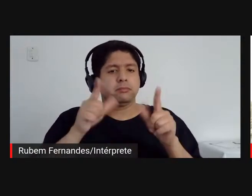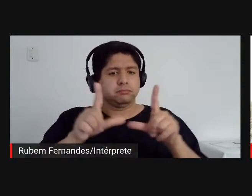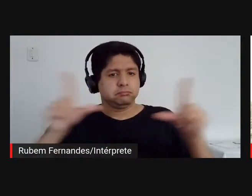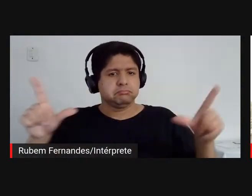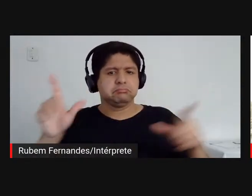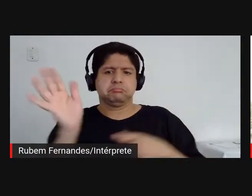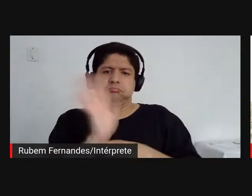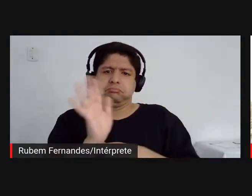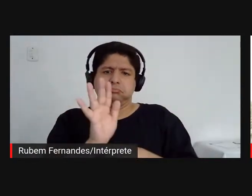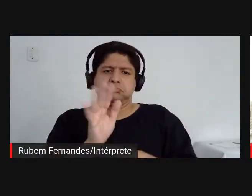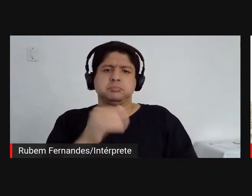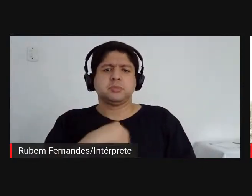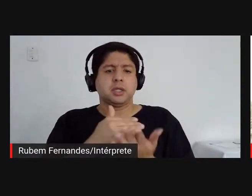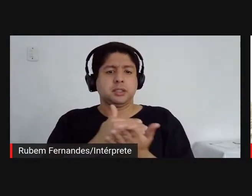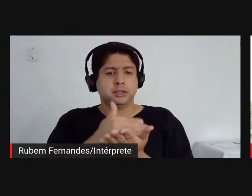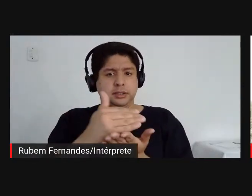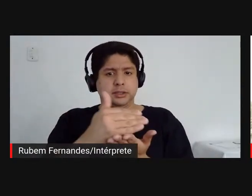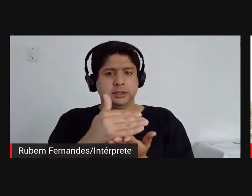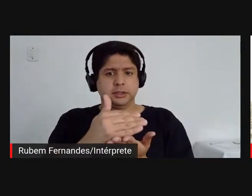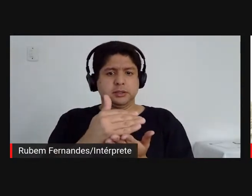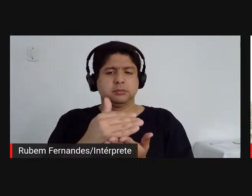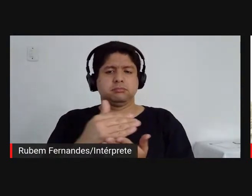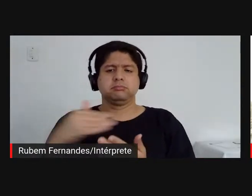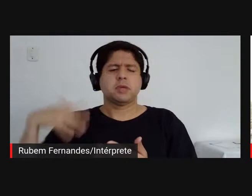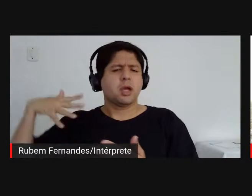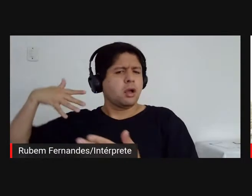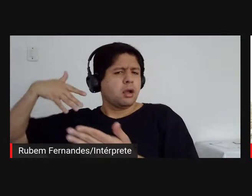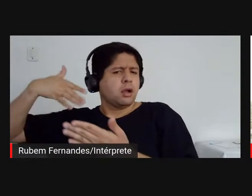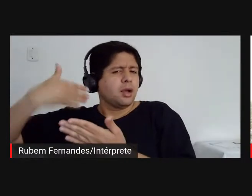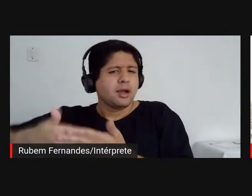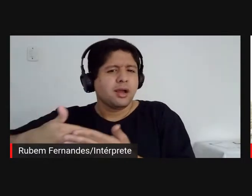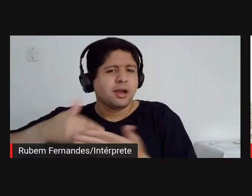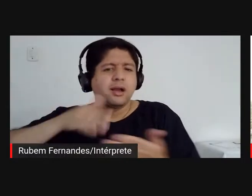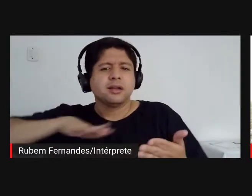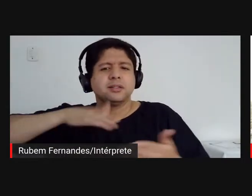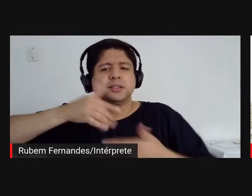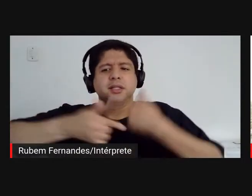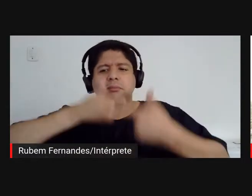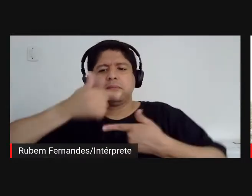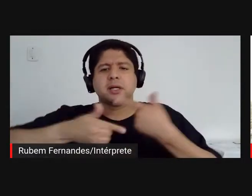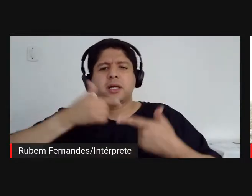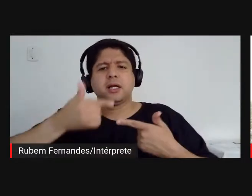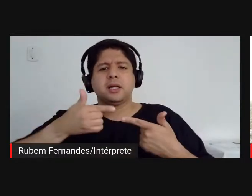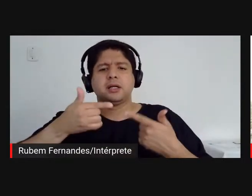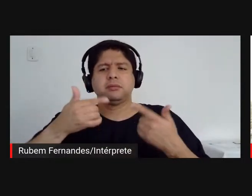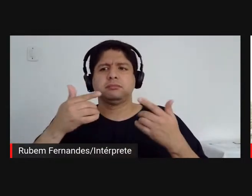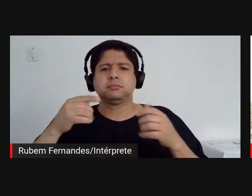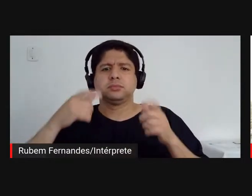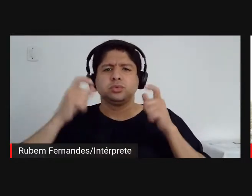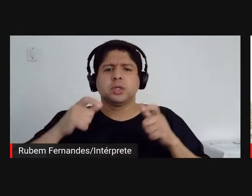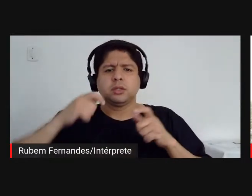Meu início da minha trajetória foi toda trabalhando em grandes sites de filmagem.